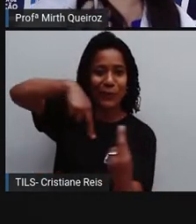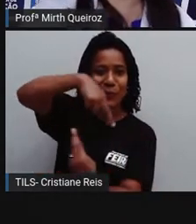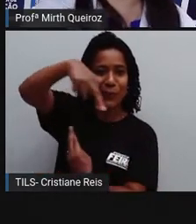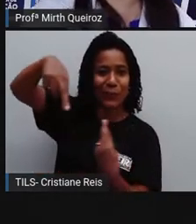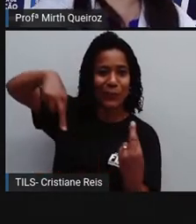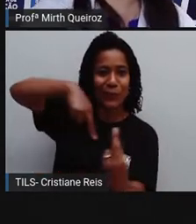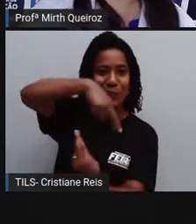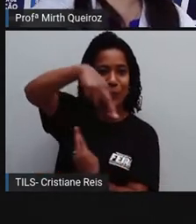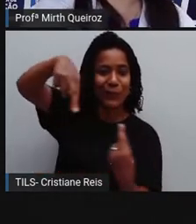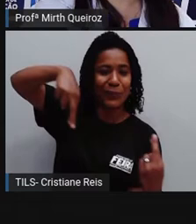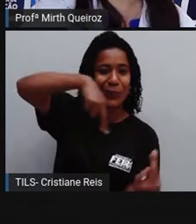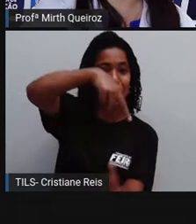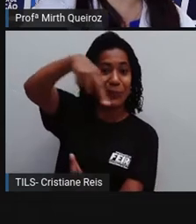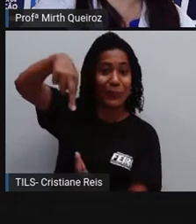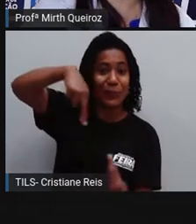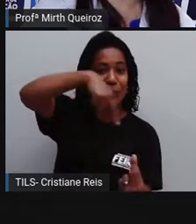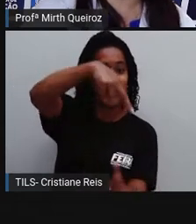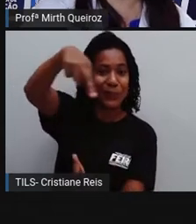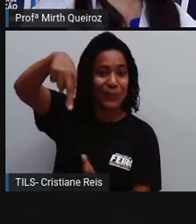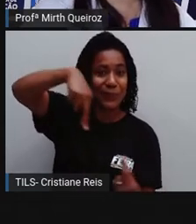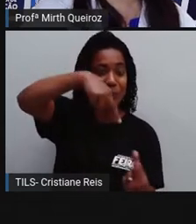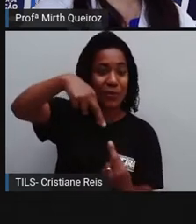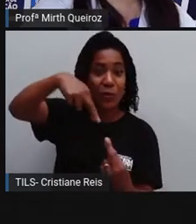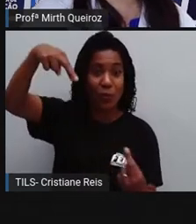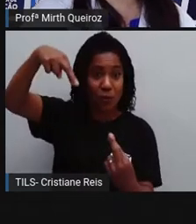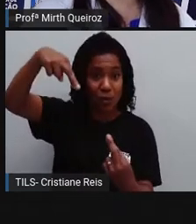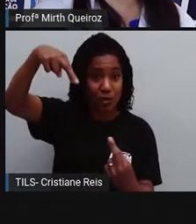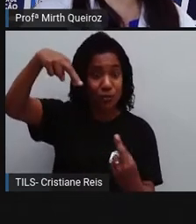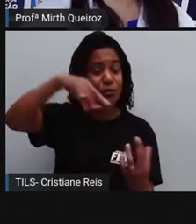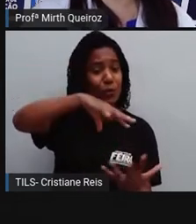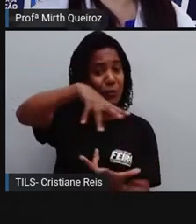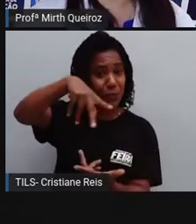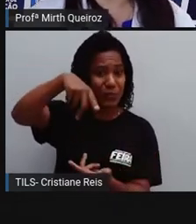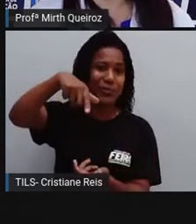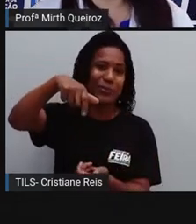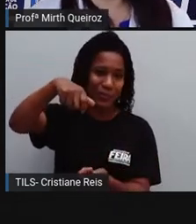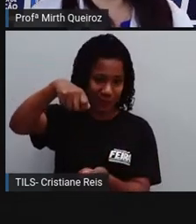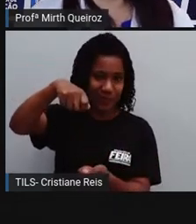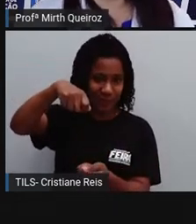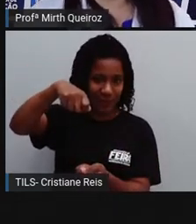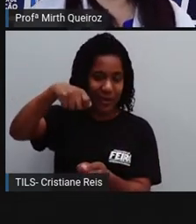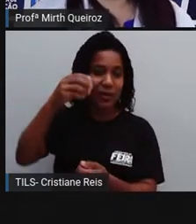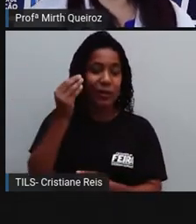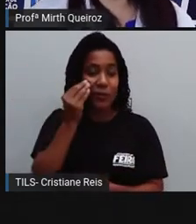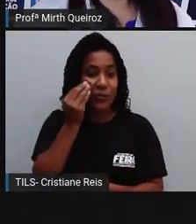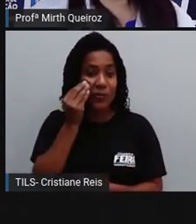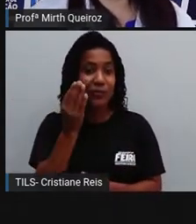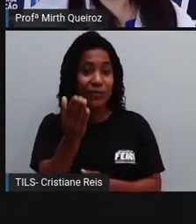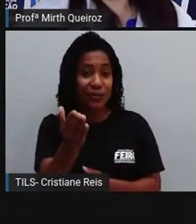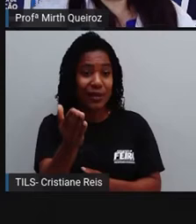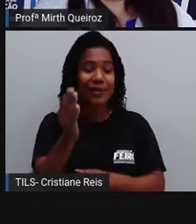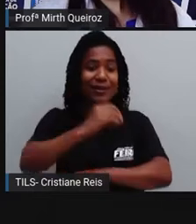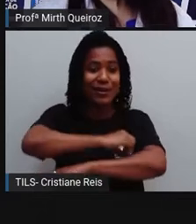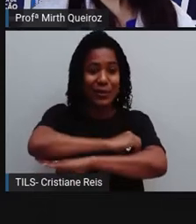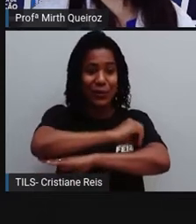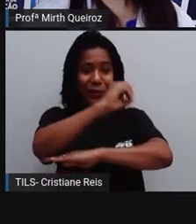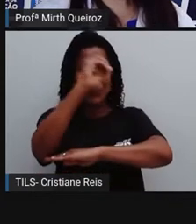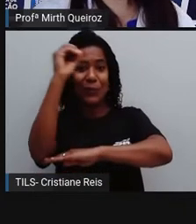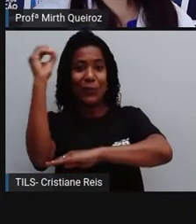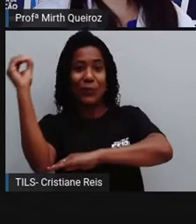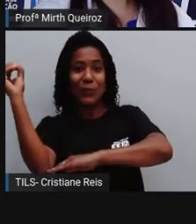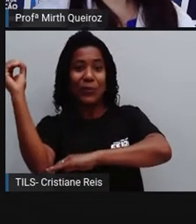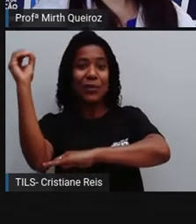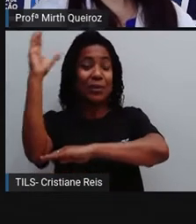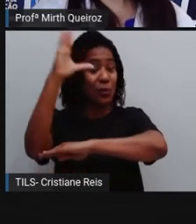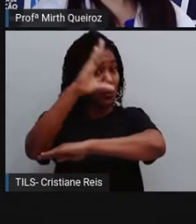Ela faz o movimento em torno dela mesma. E esse movimento vai dar origem aí ao dia e à